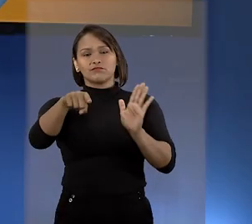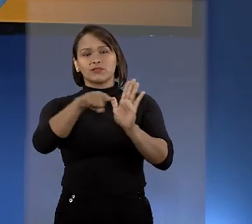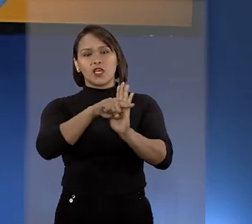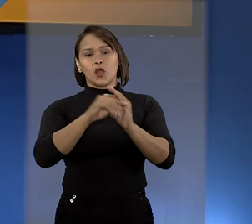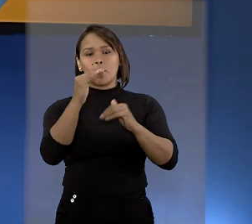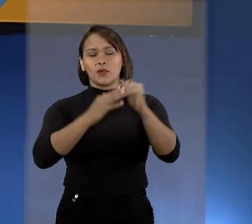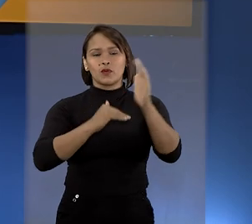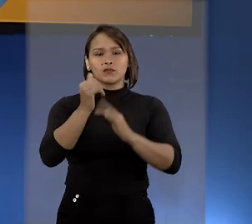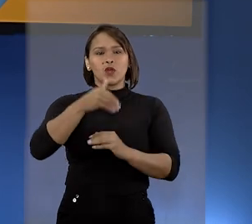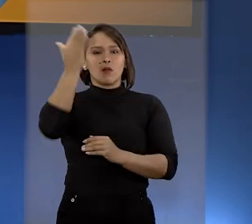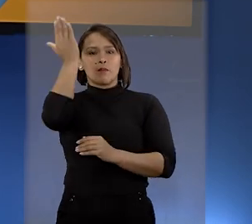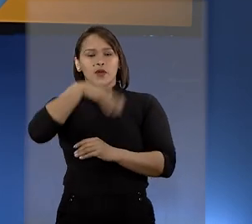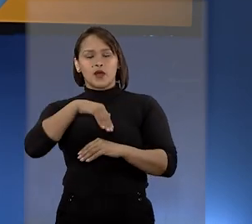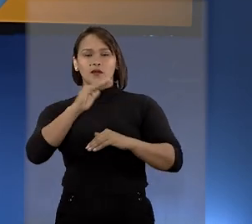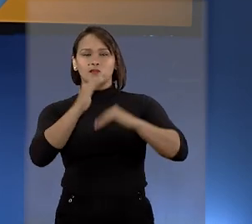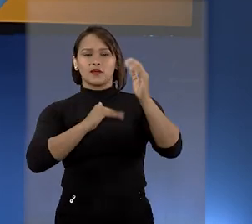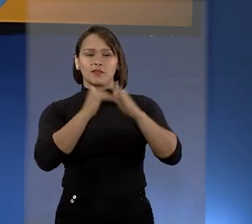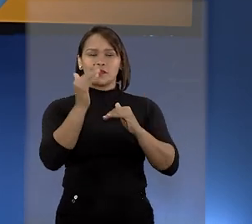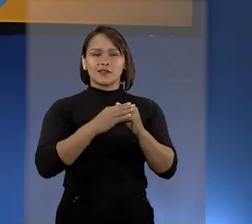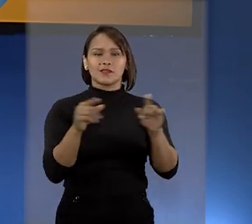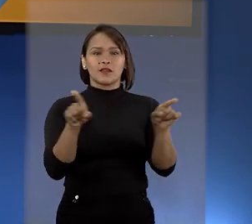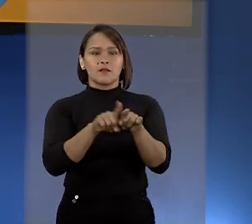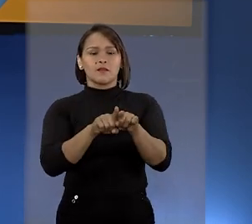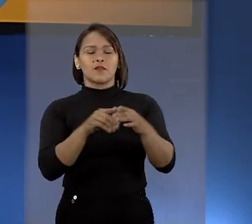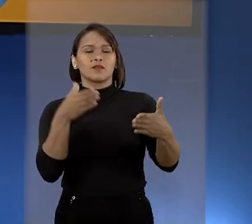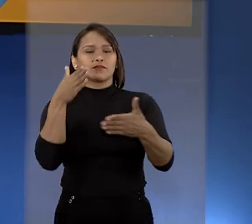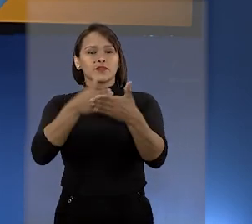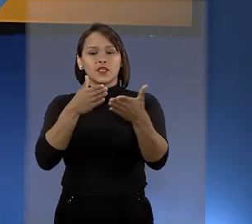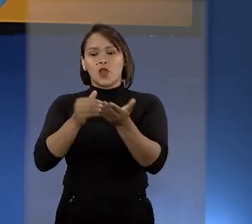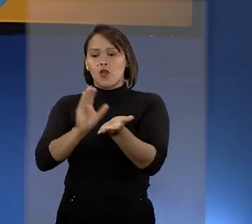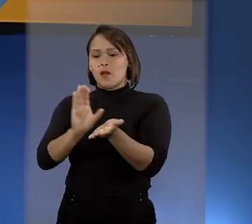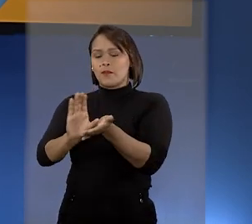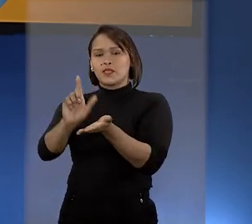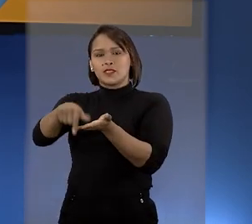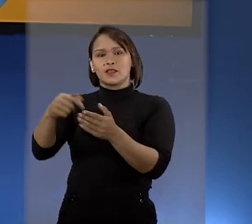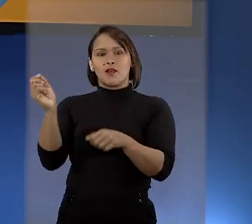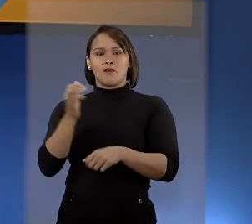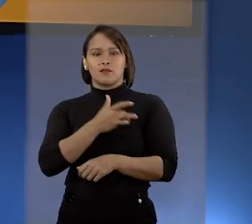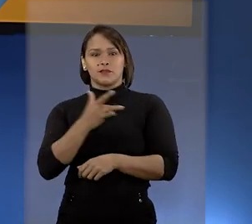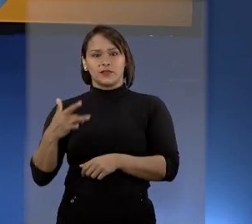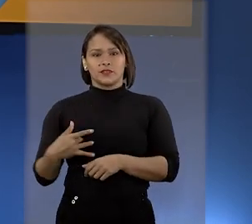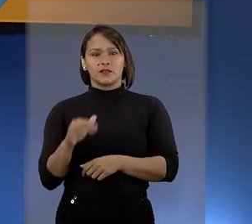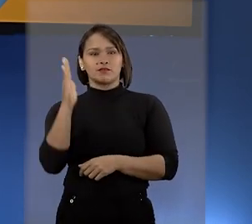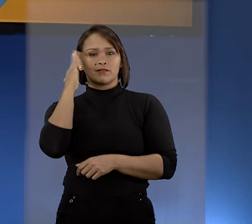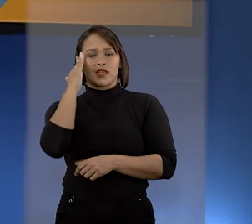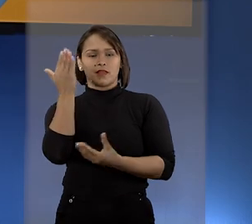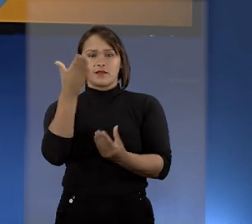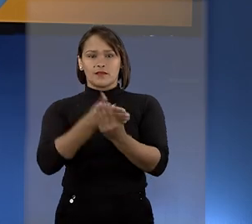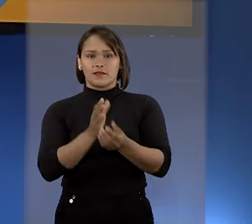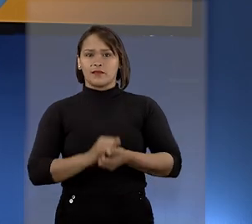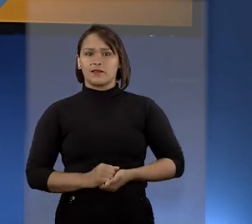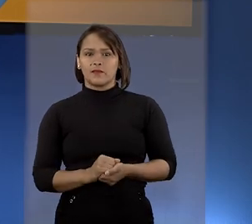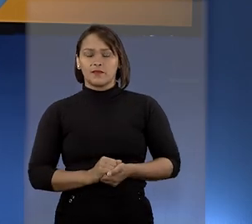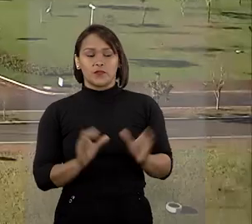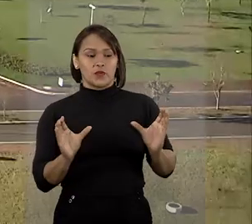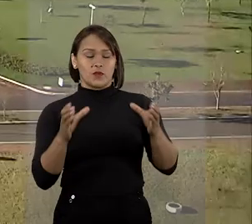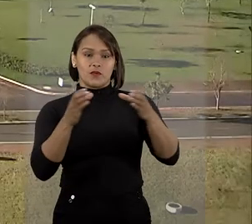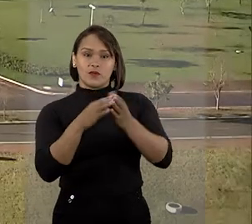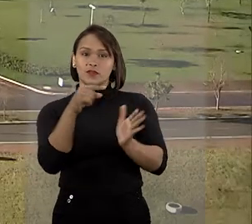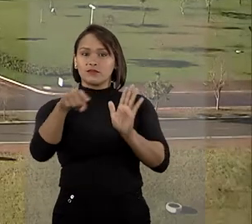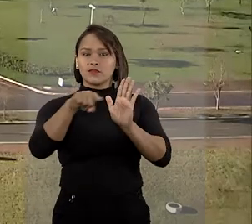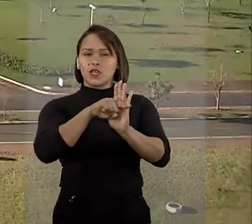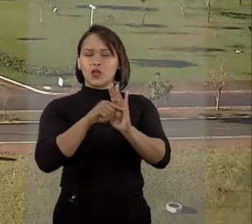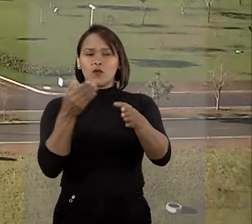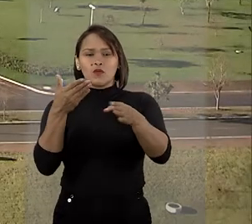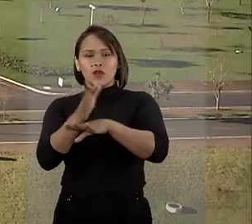turma negou produção de prova de capacidade laboral para interromper pensão por invalidez. Entenda o caso. O